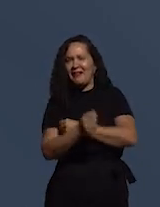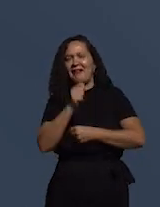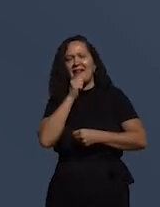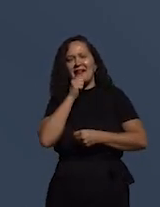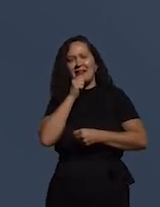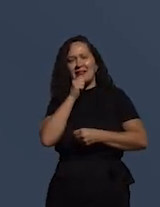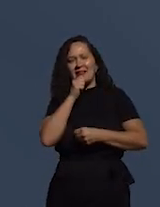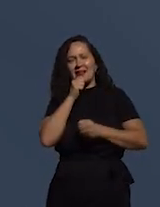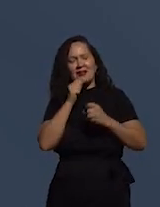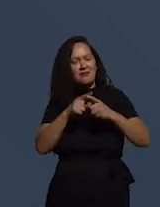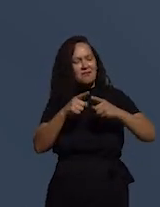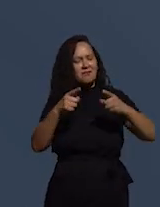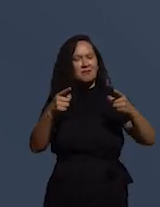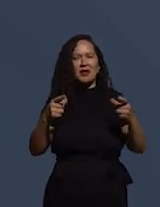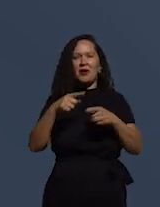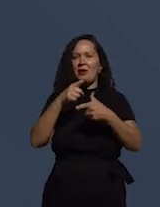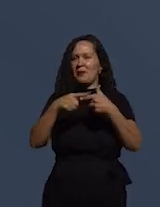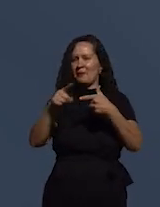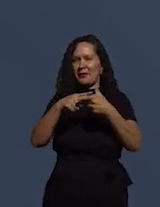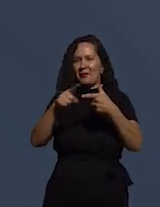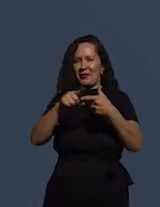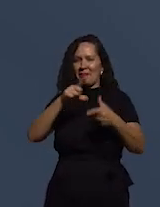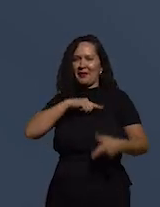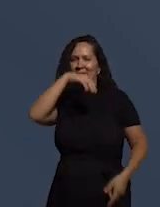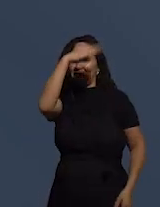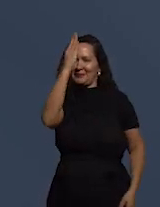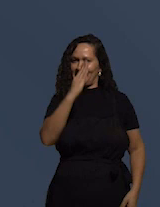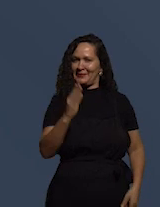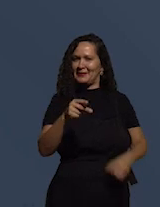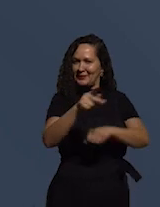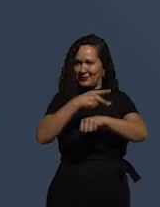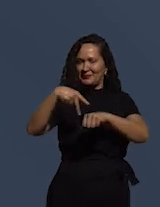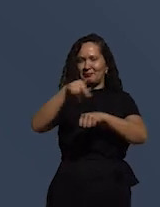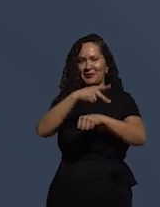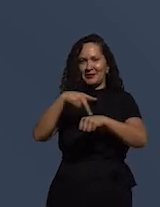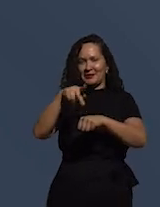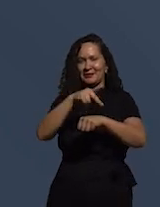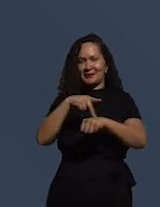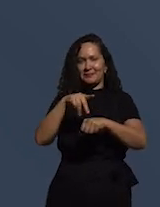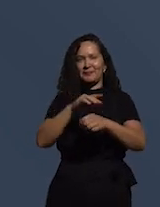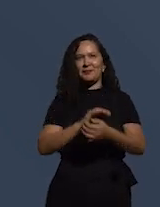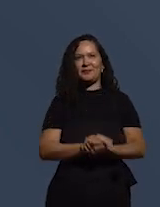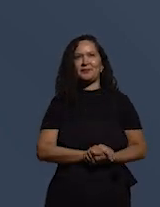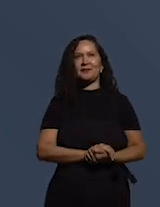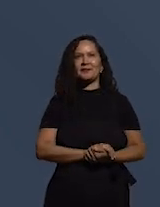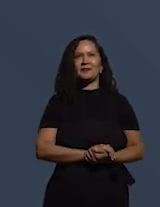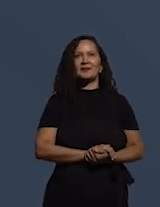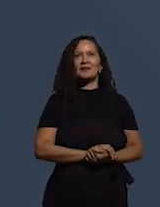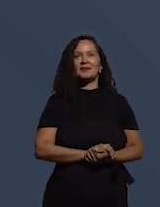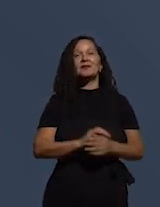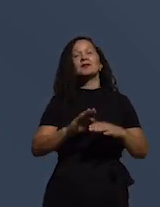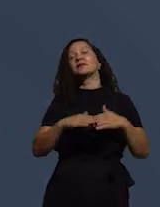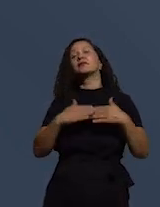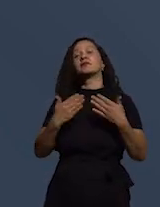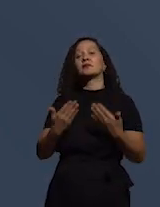é o maior problema que o Brasil tem de levar para a gente.